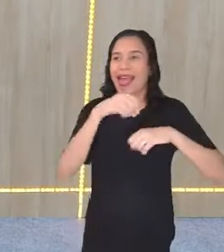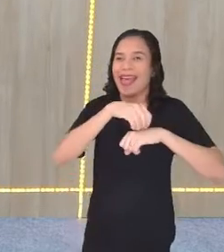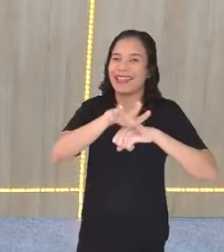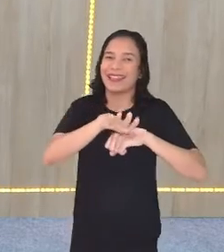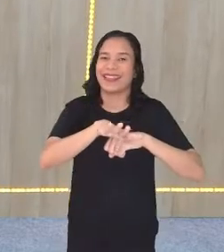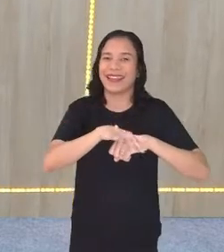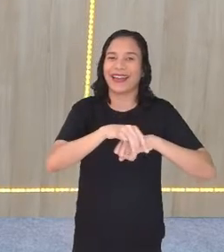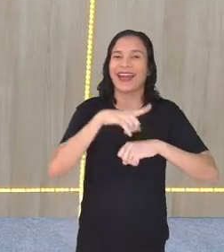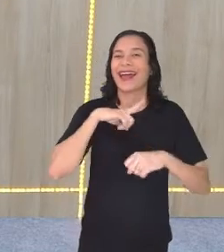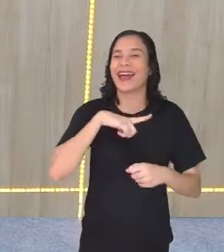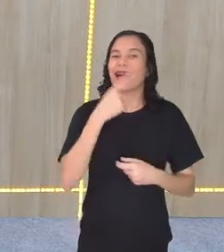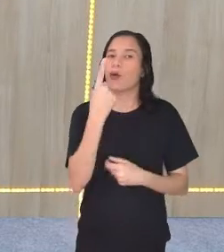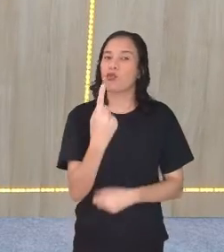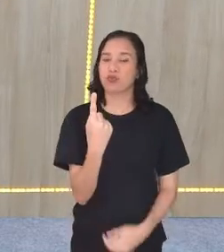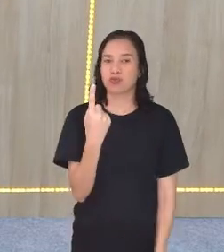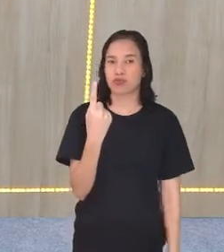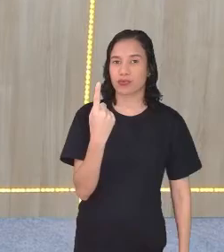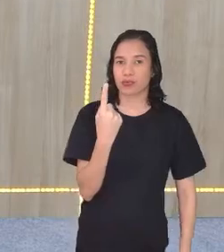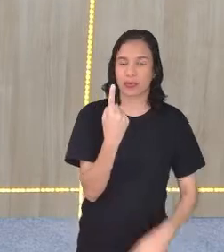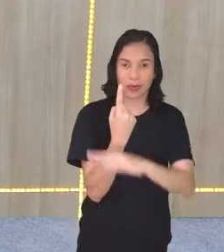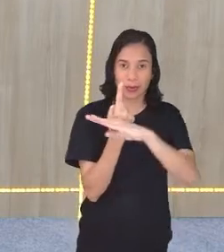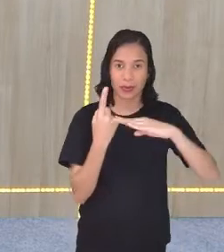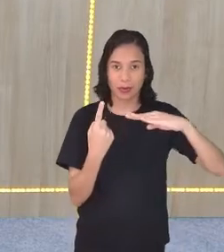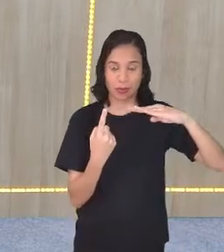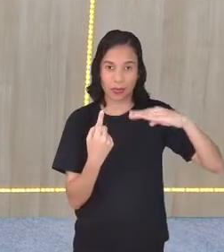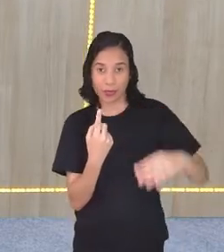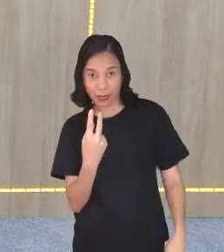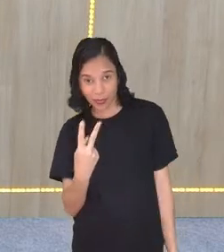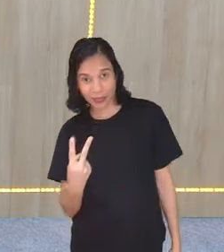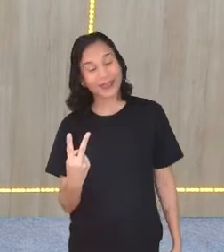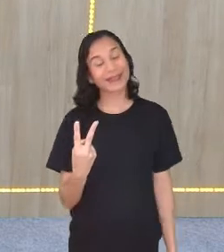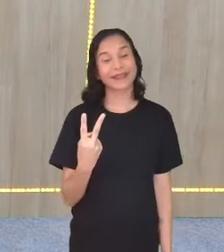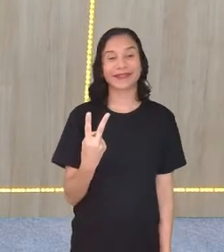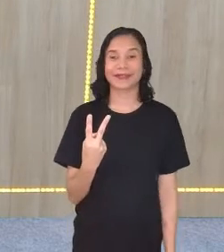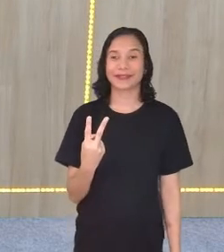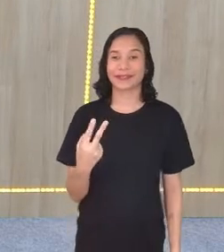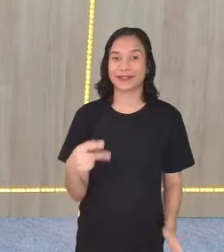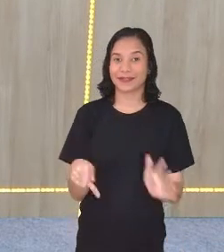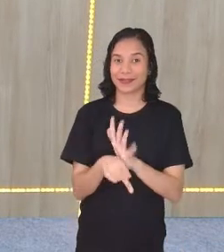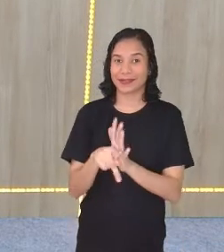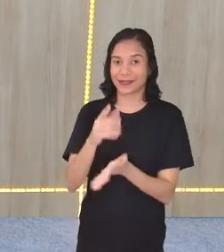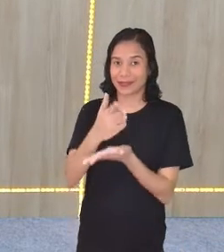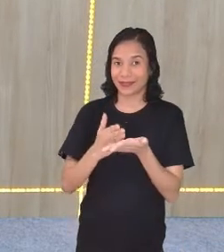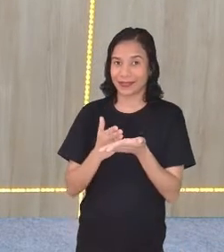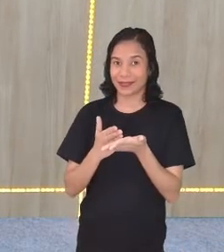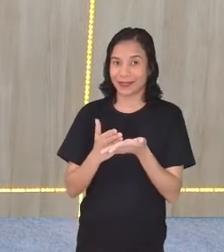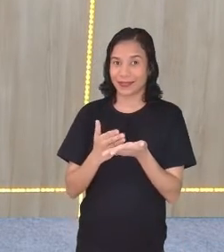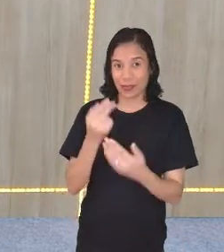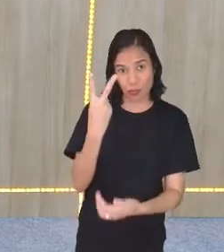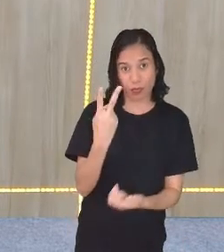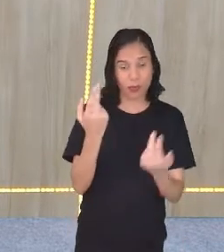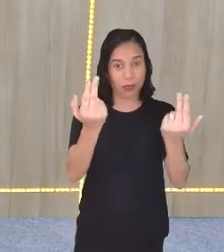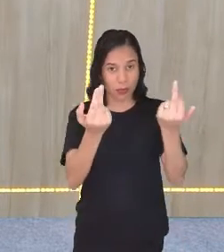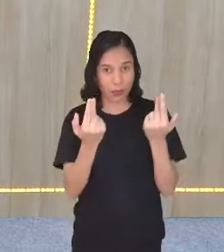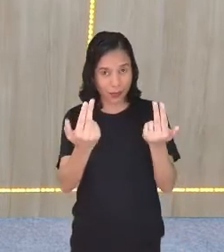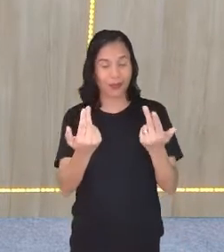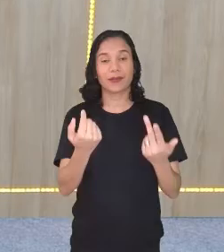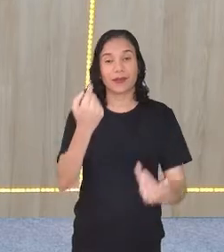dividi, eu peguei o 1 e dividi com quanto para ser a metade? Duas partes iguais,